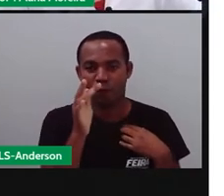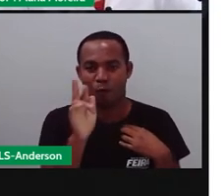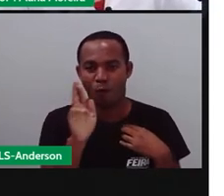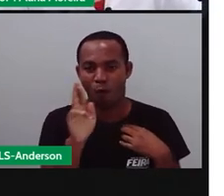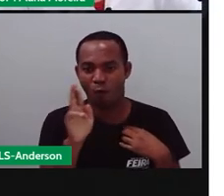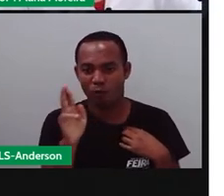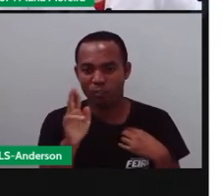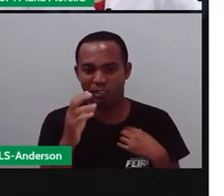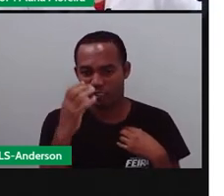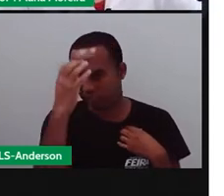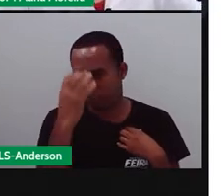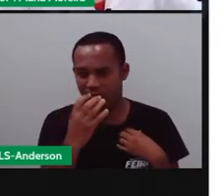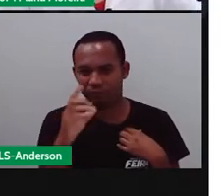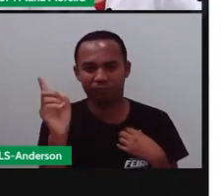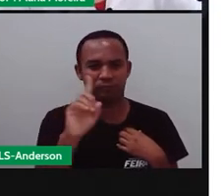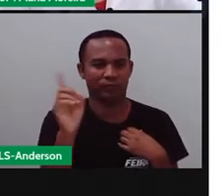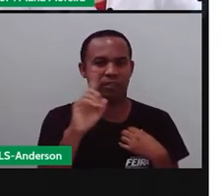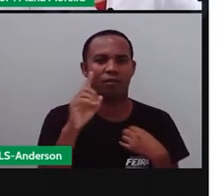visitar ele?